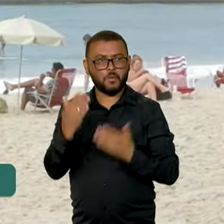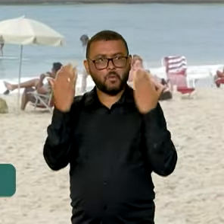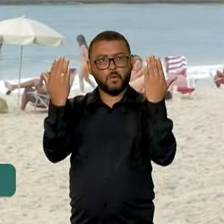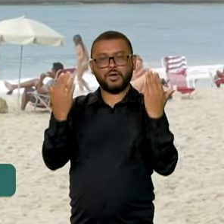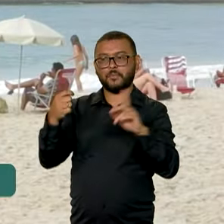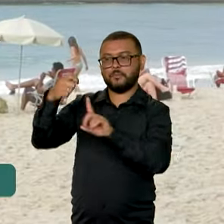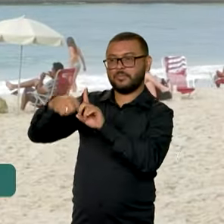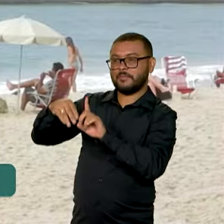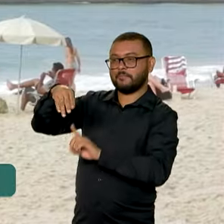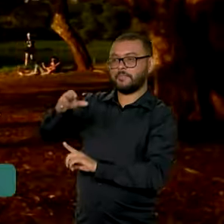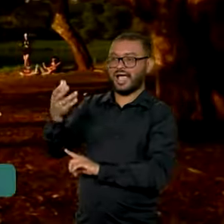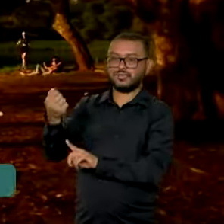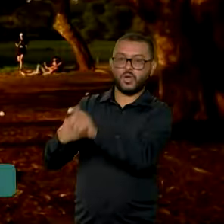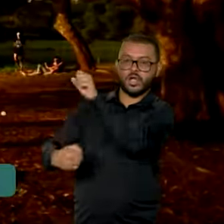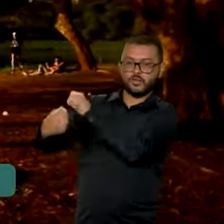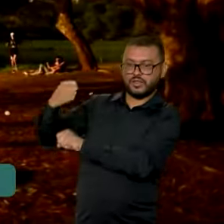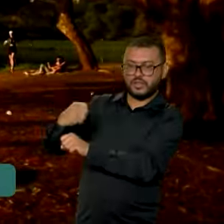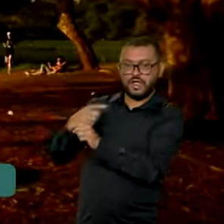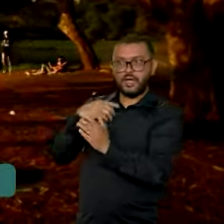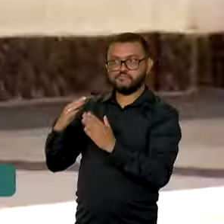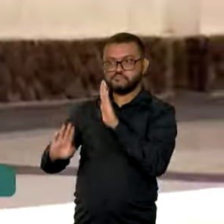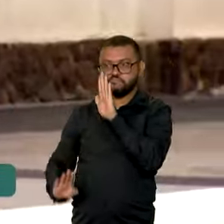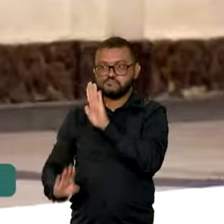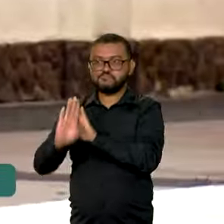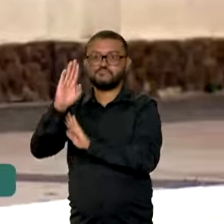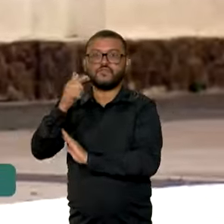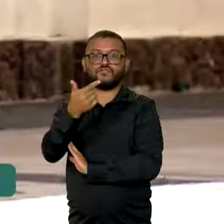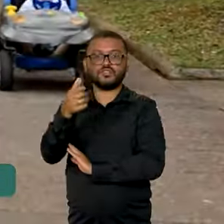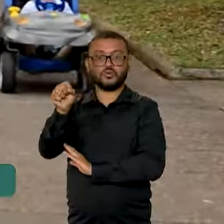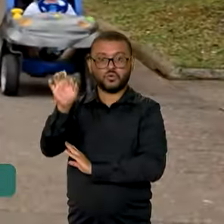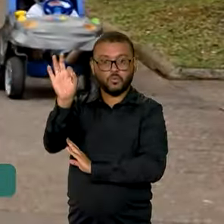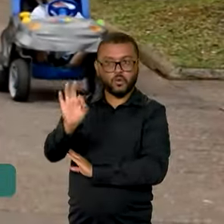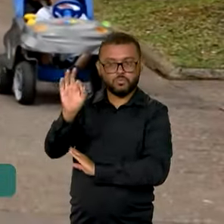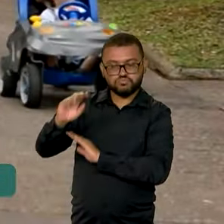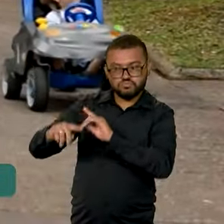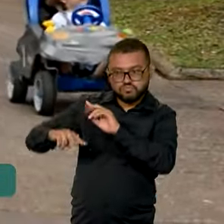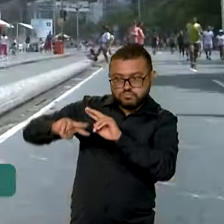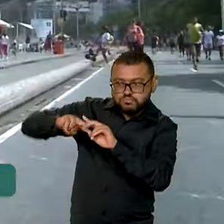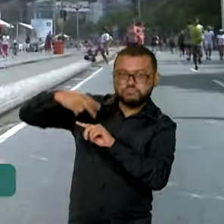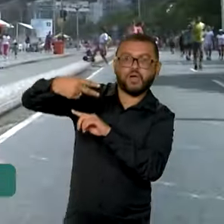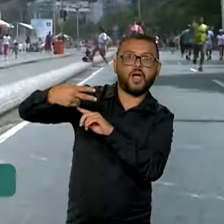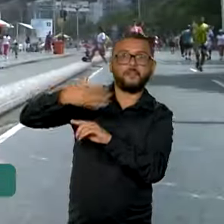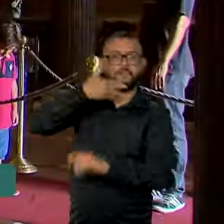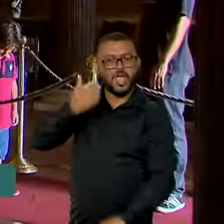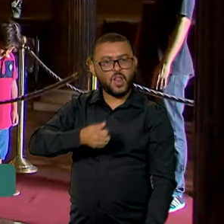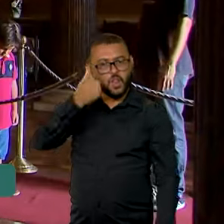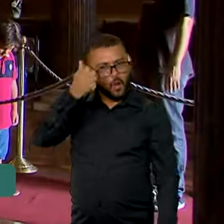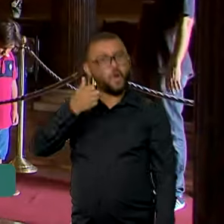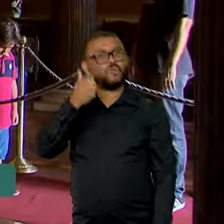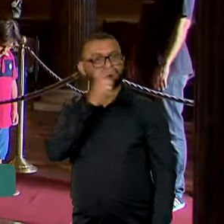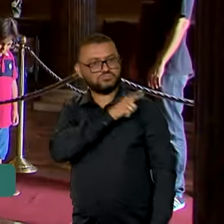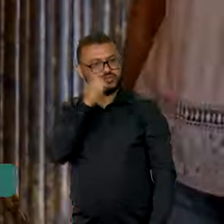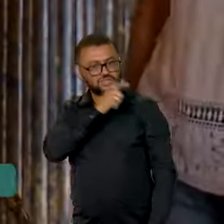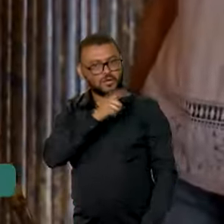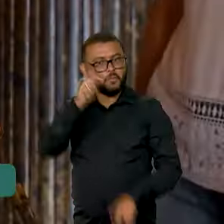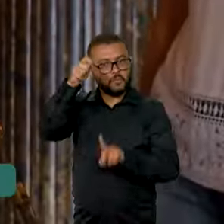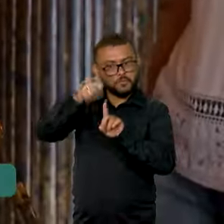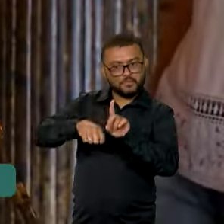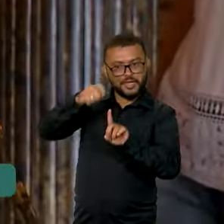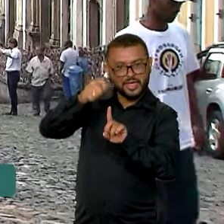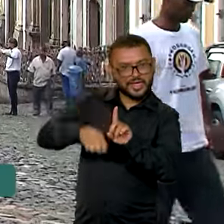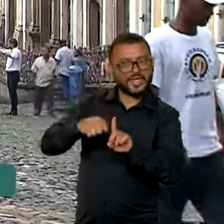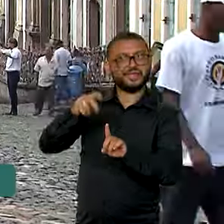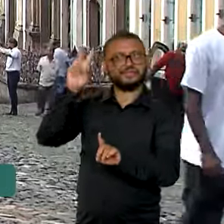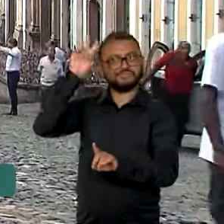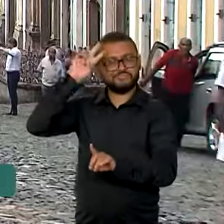passado, o crescimento foi de mais de 28%. Foi o melhor resultado para o mês da série